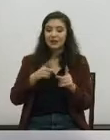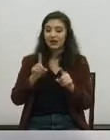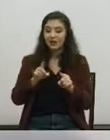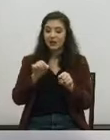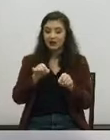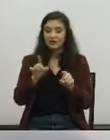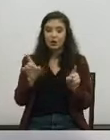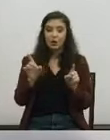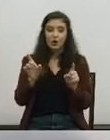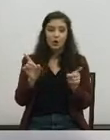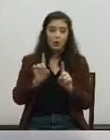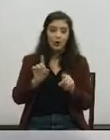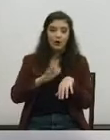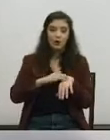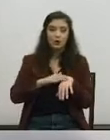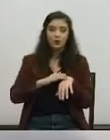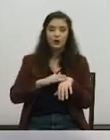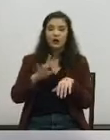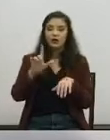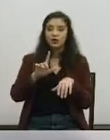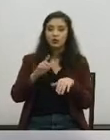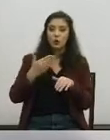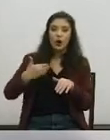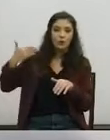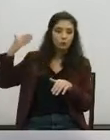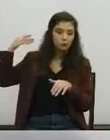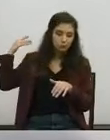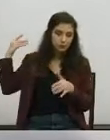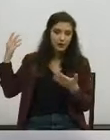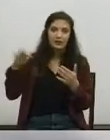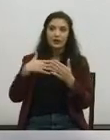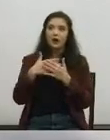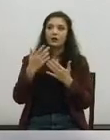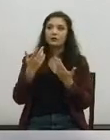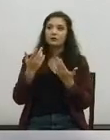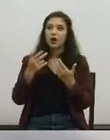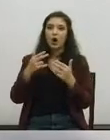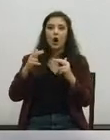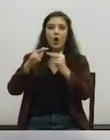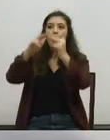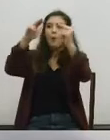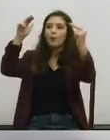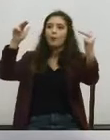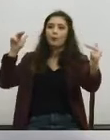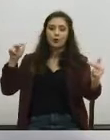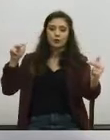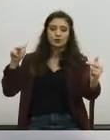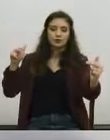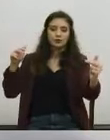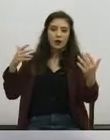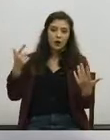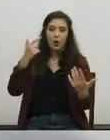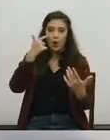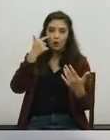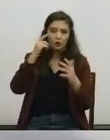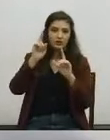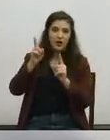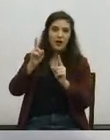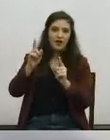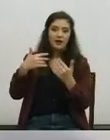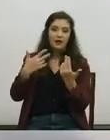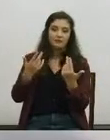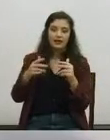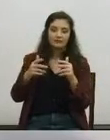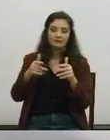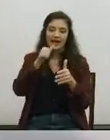nossos antepassados, os bonenses, tivessem dons proféticos e soubessem que a ponte pela qual a Alcântara é hoje em dia conhecida é a ponte